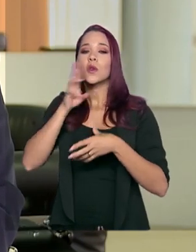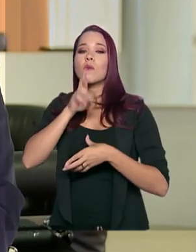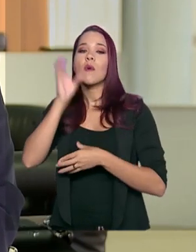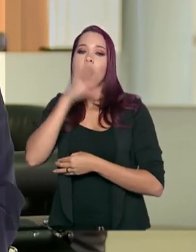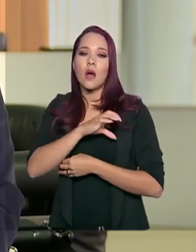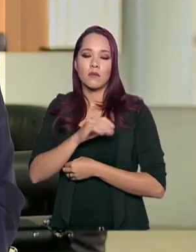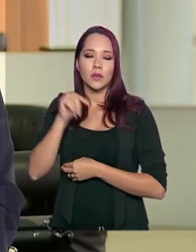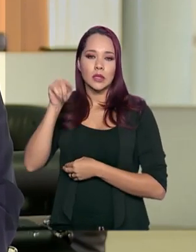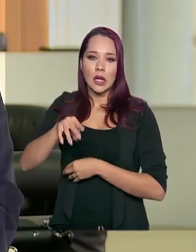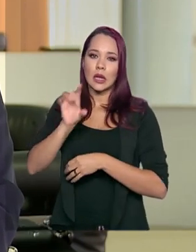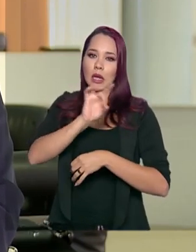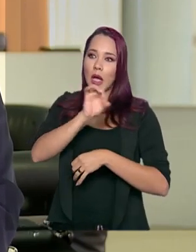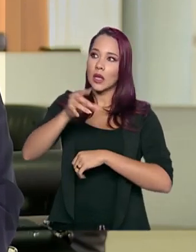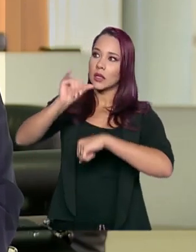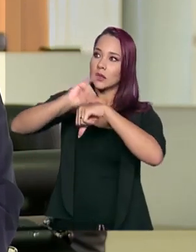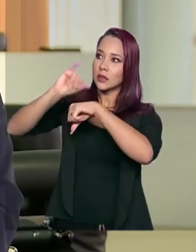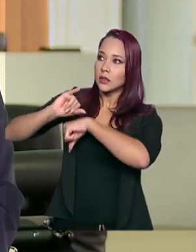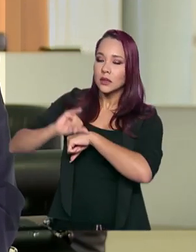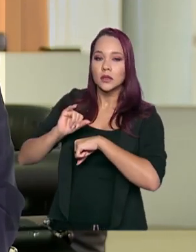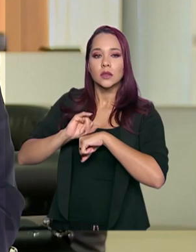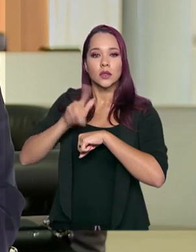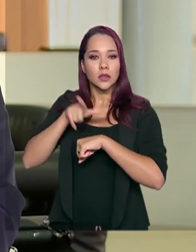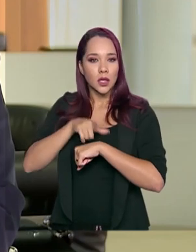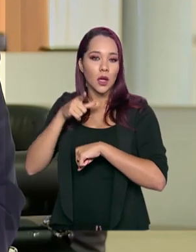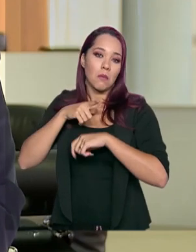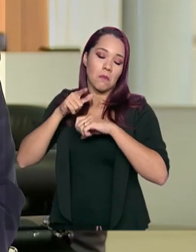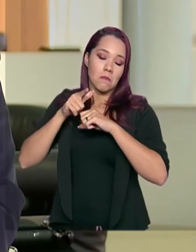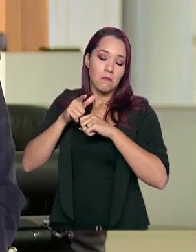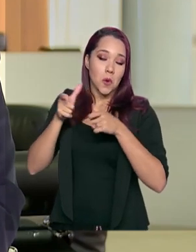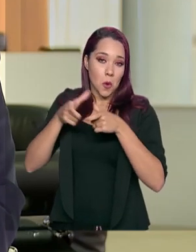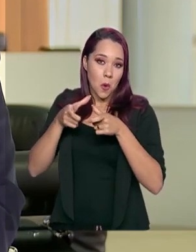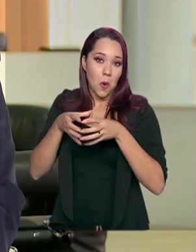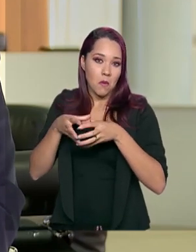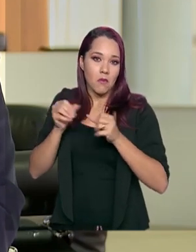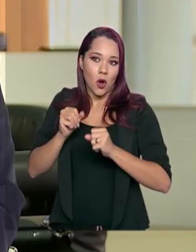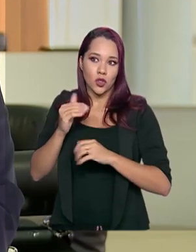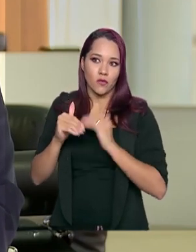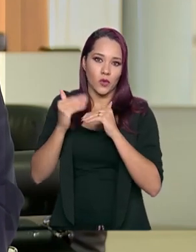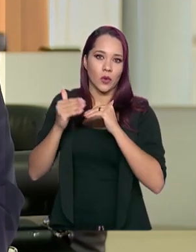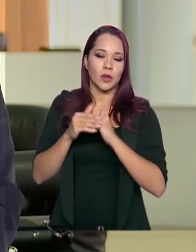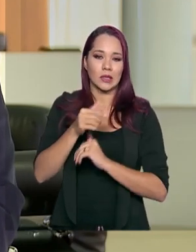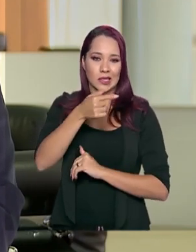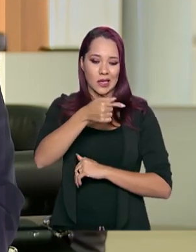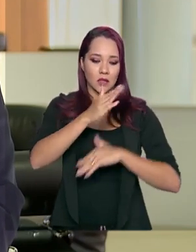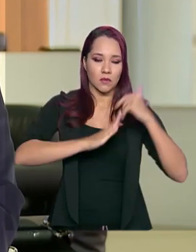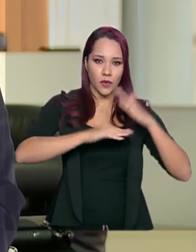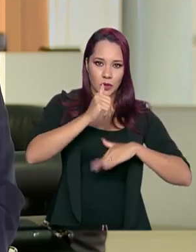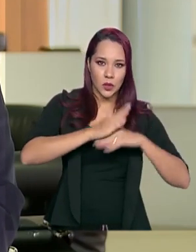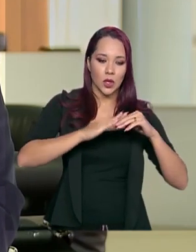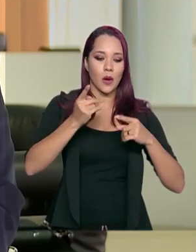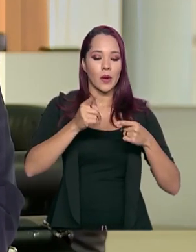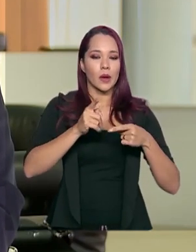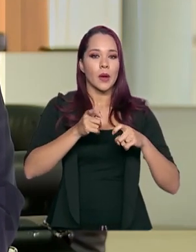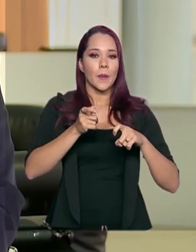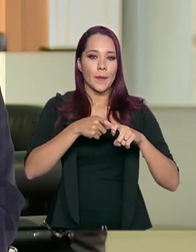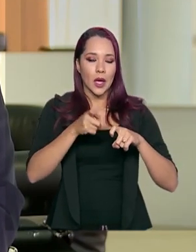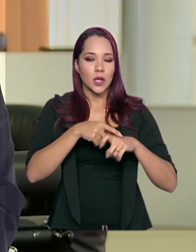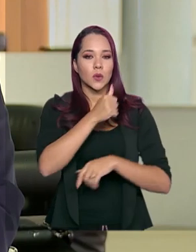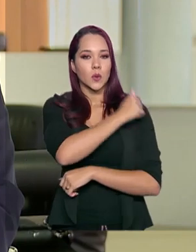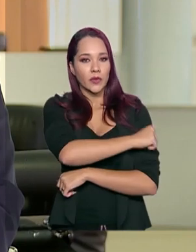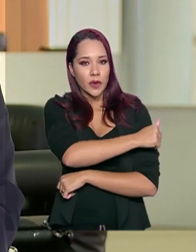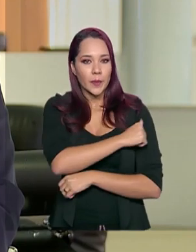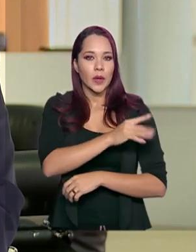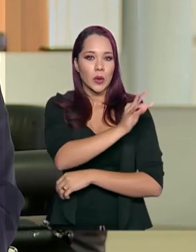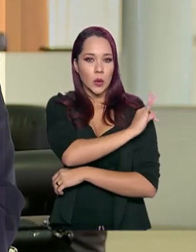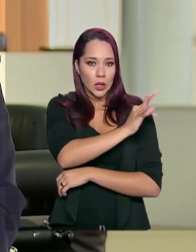equipe, cada distrito vai ter pelo menos uma equipe, isso pode evoluir, de sete profissionais, médico, enfermeiro, técnico de enfermagem,